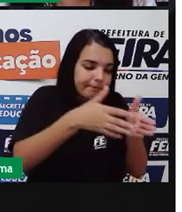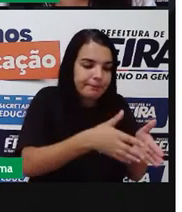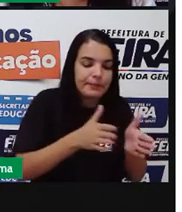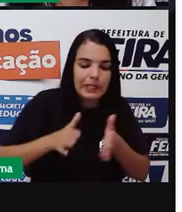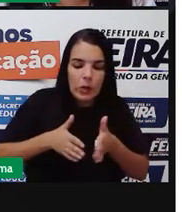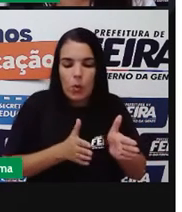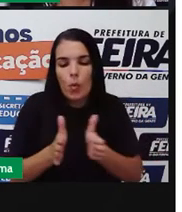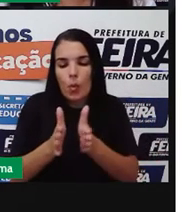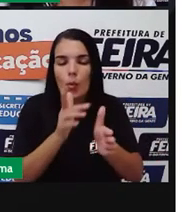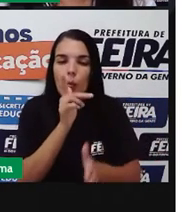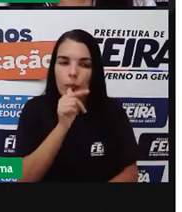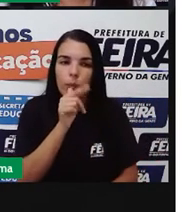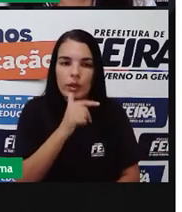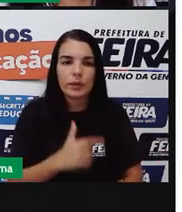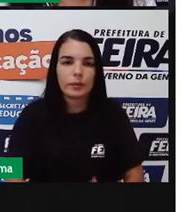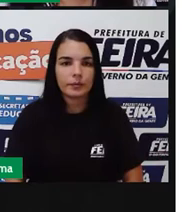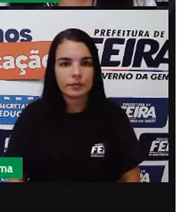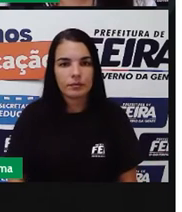receptor.